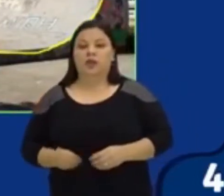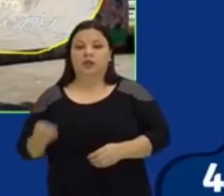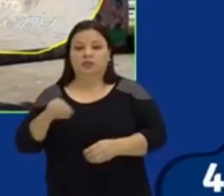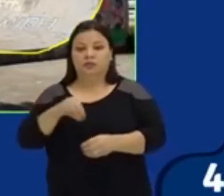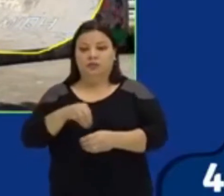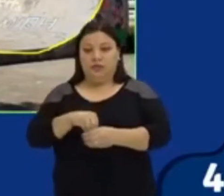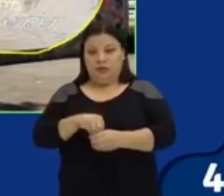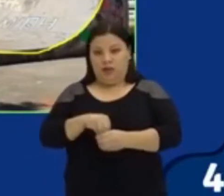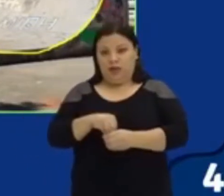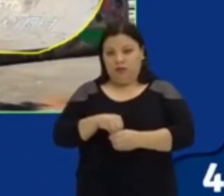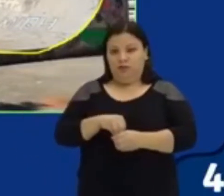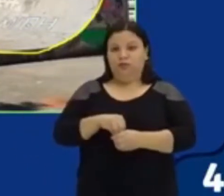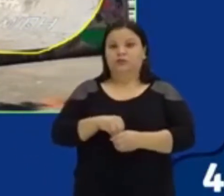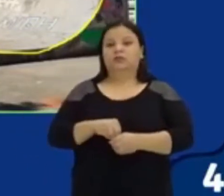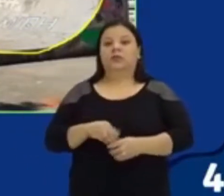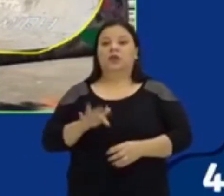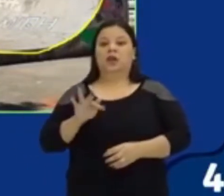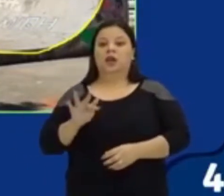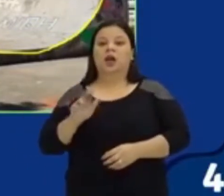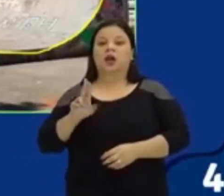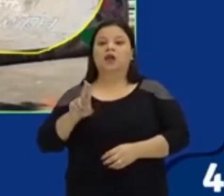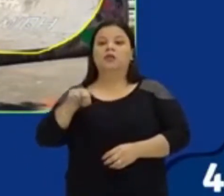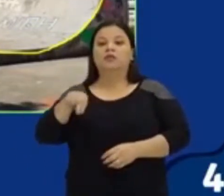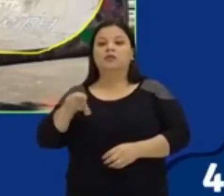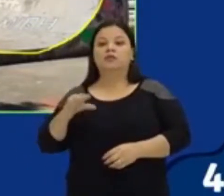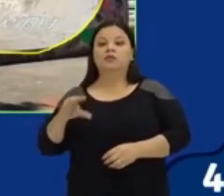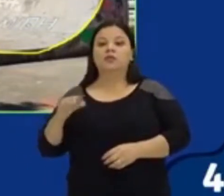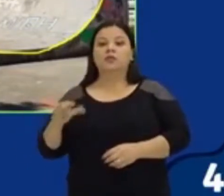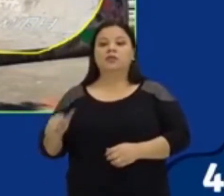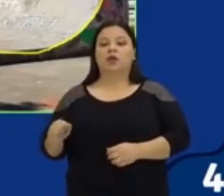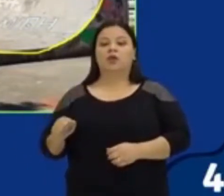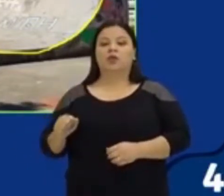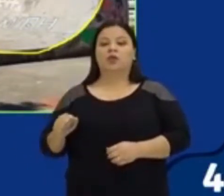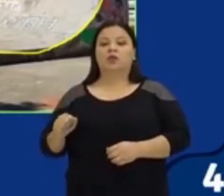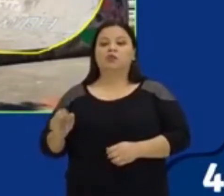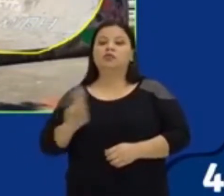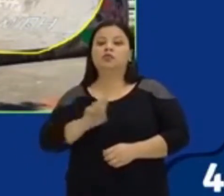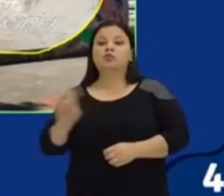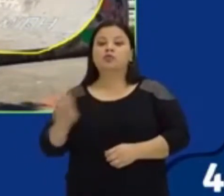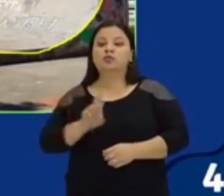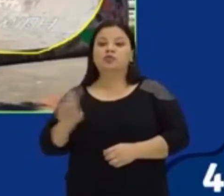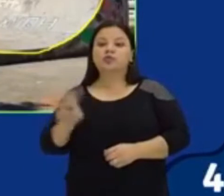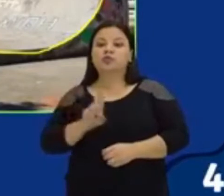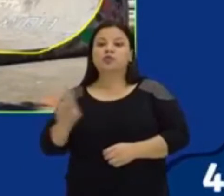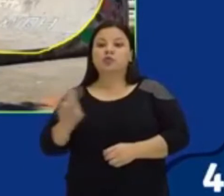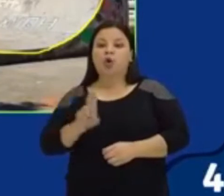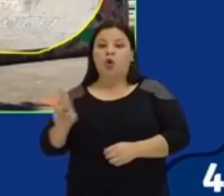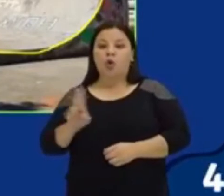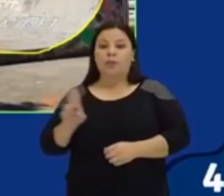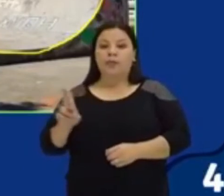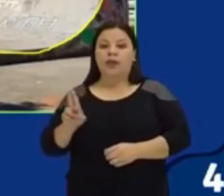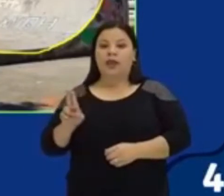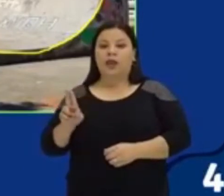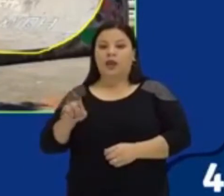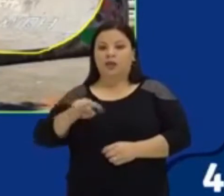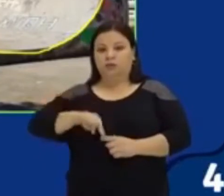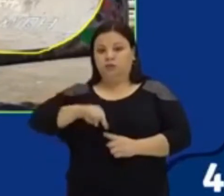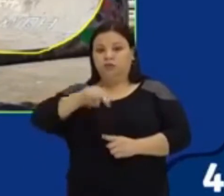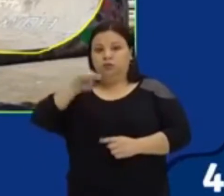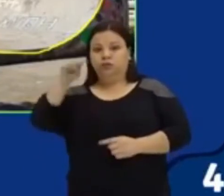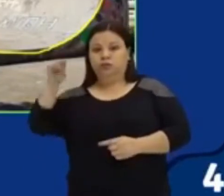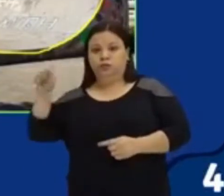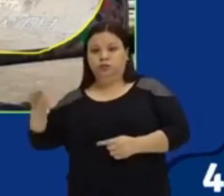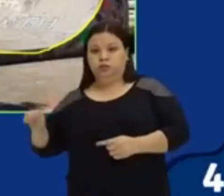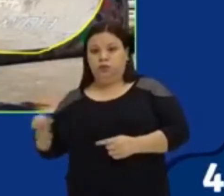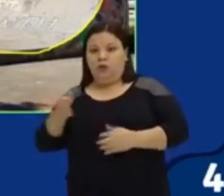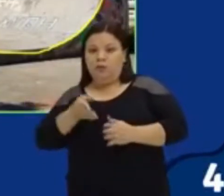segundo grau, nós chamamos isso de parábola. Olha aqui, ó. Então, qual a diferença, Qual a semelhança? A semelhança é que são